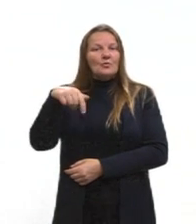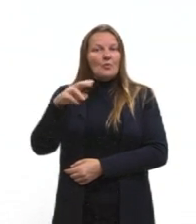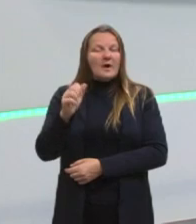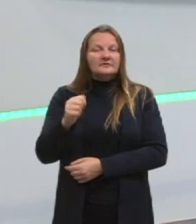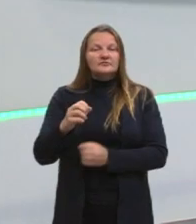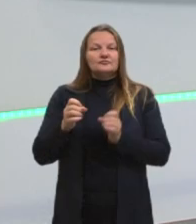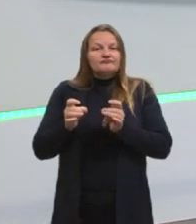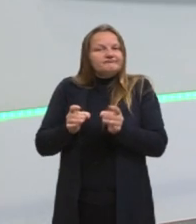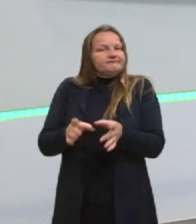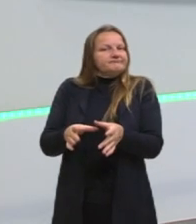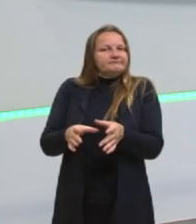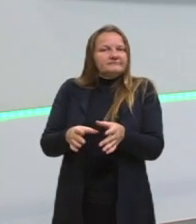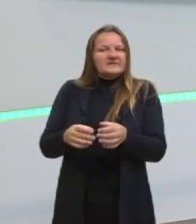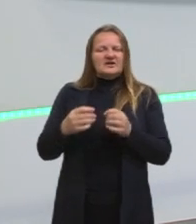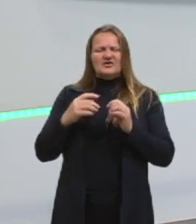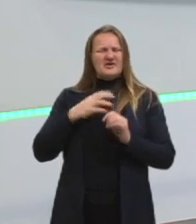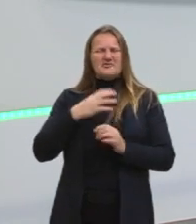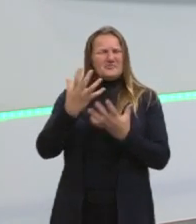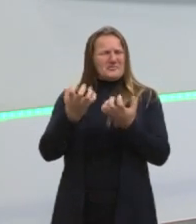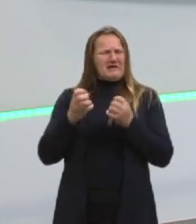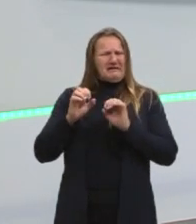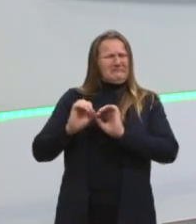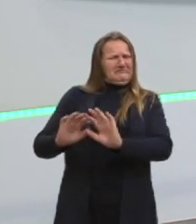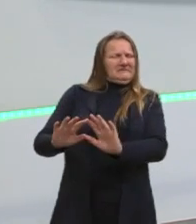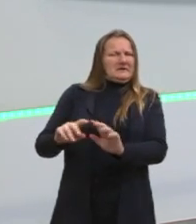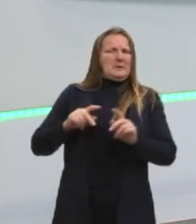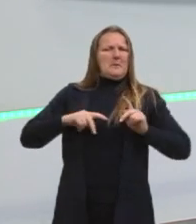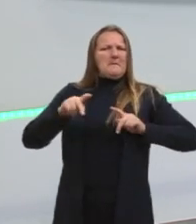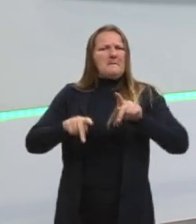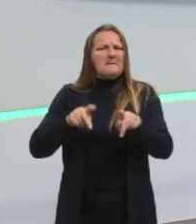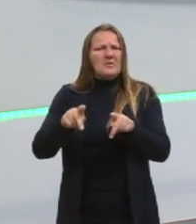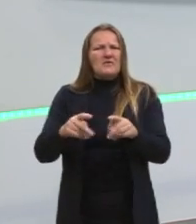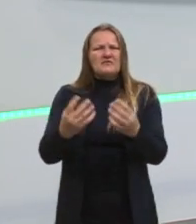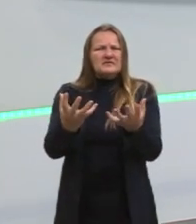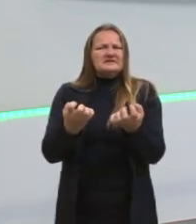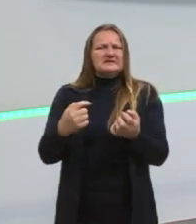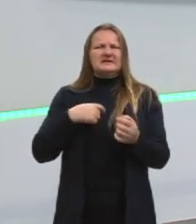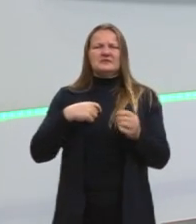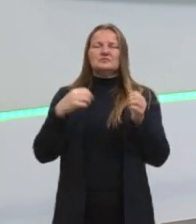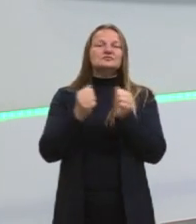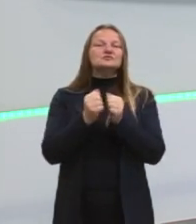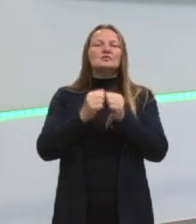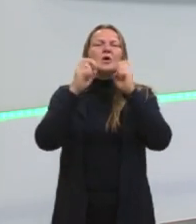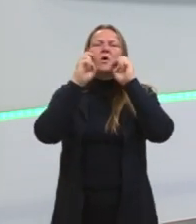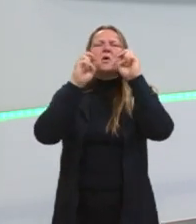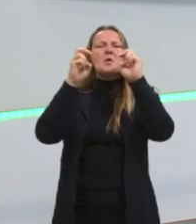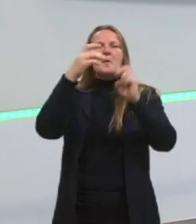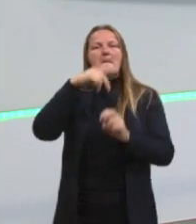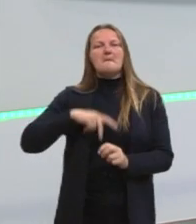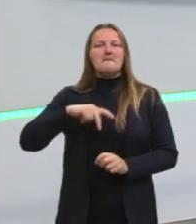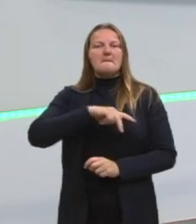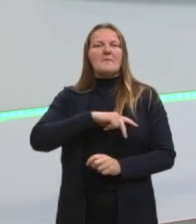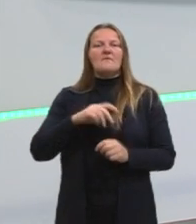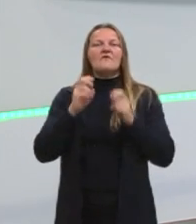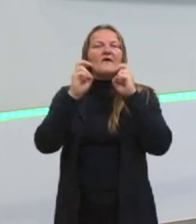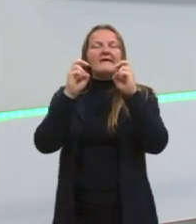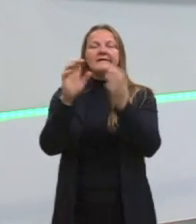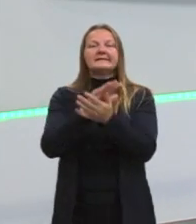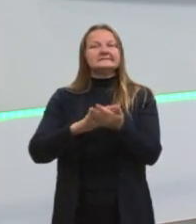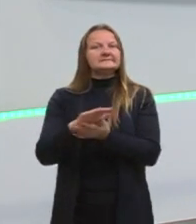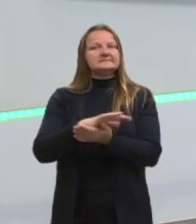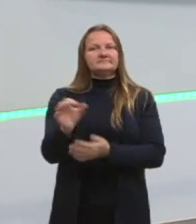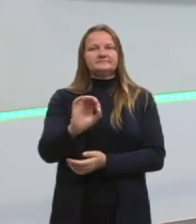e diz que ele achava que o povo não ia aceitar, que ia ter um clamor popular, e isso não aconteceu.